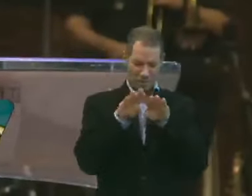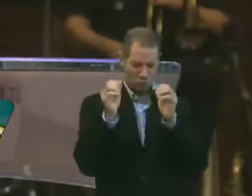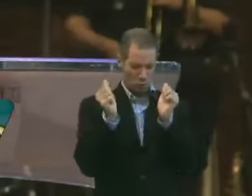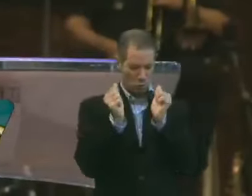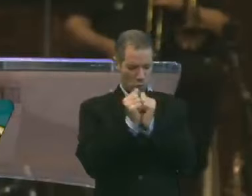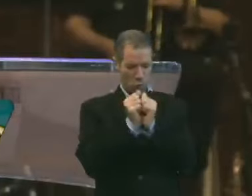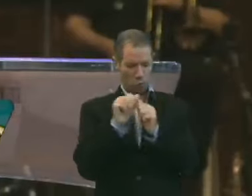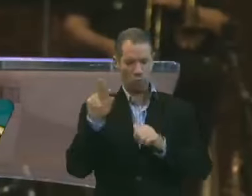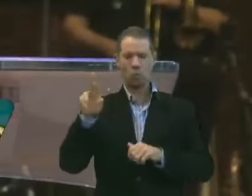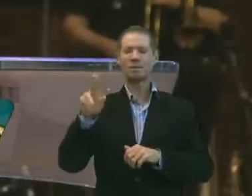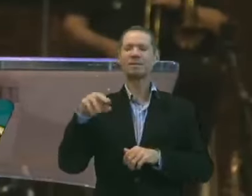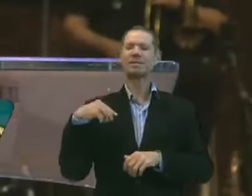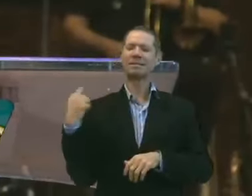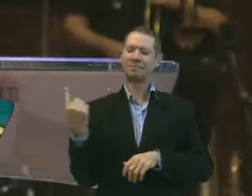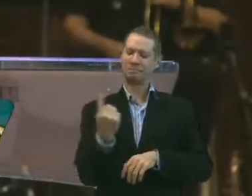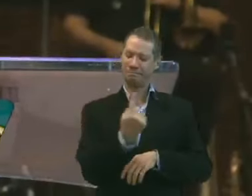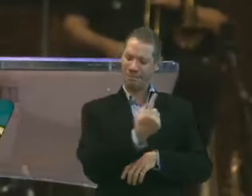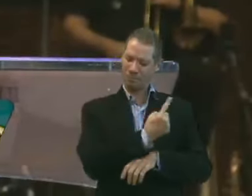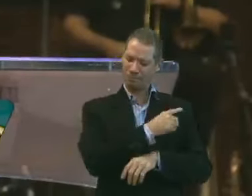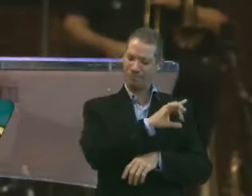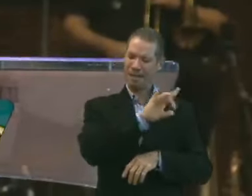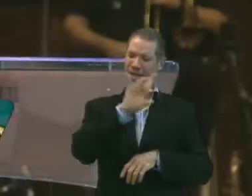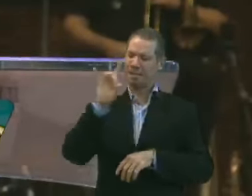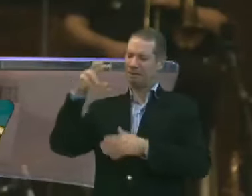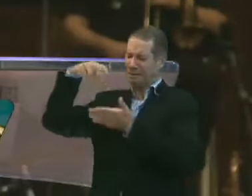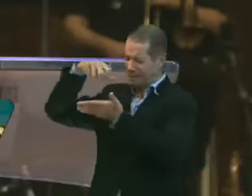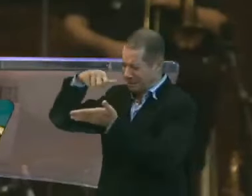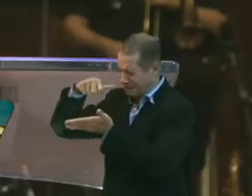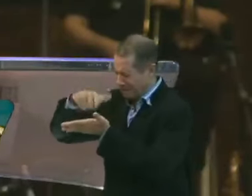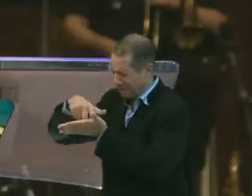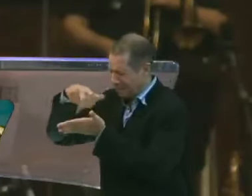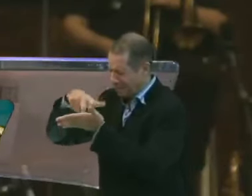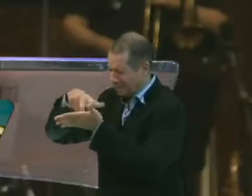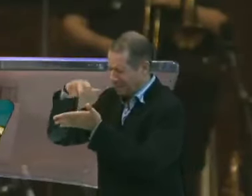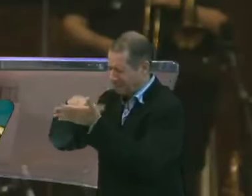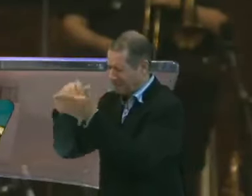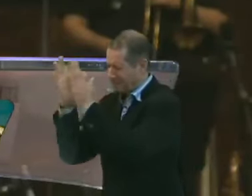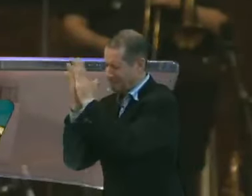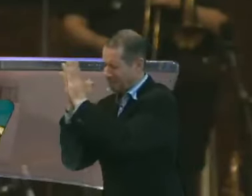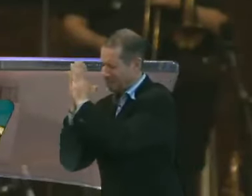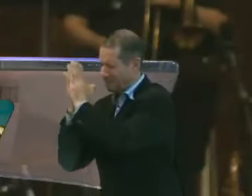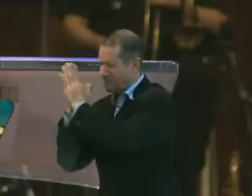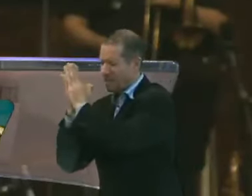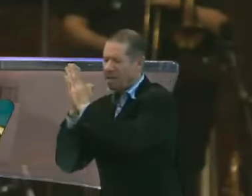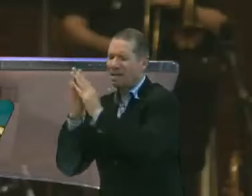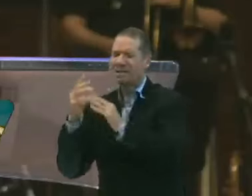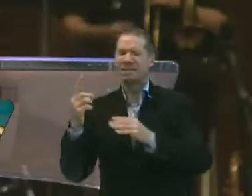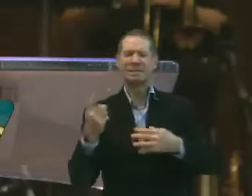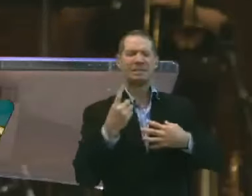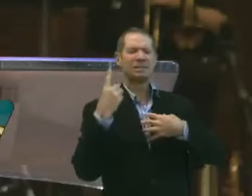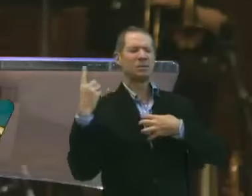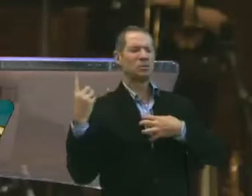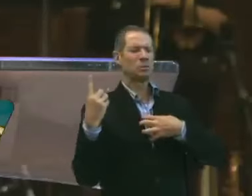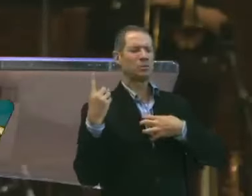com os meus irmãos e irmãs. Clamar por aqueles que estão se sentindo. Sozinhos.